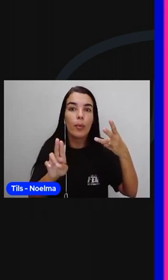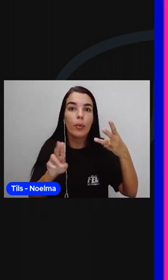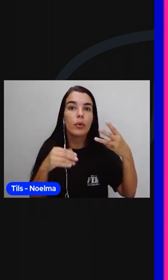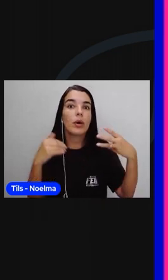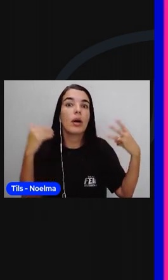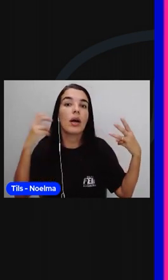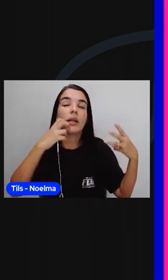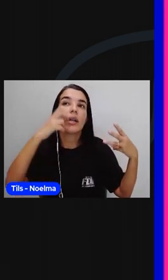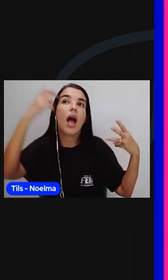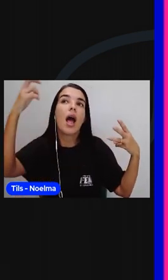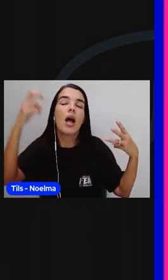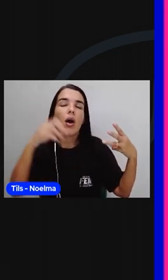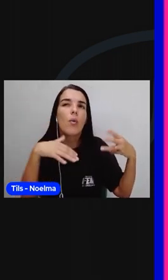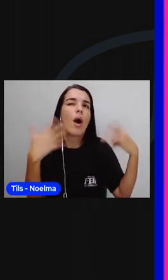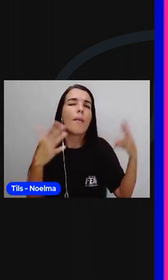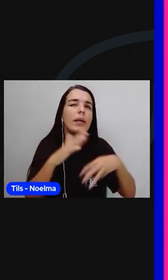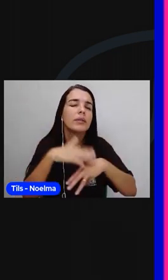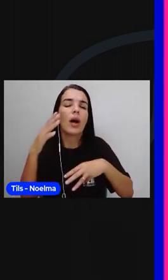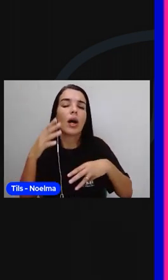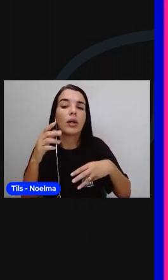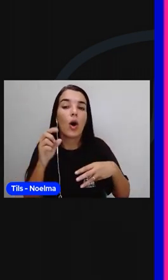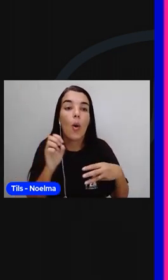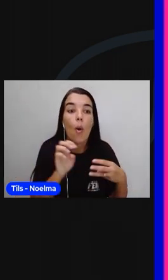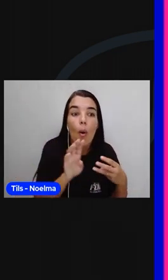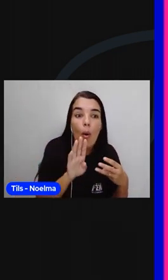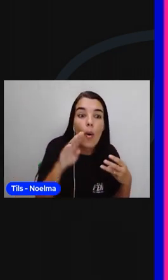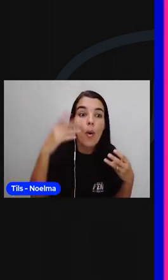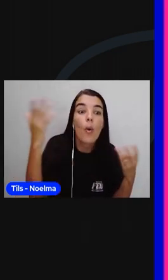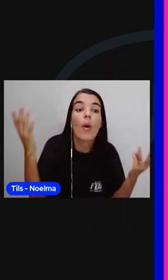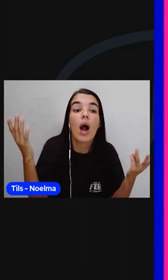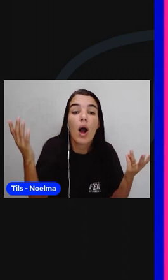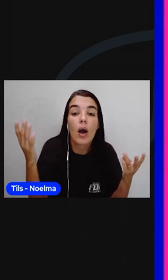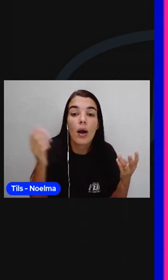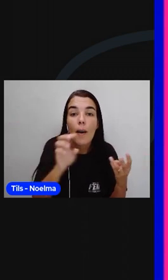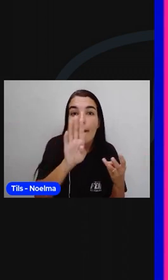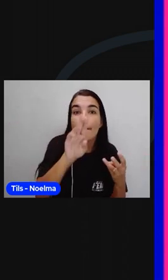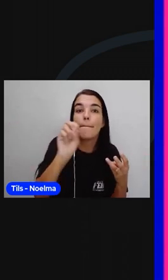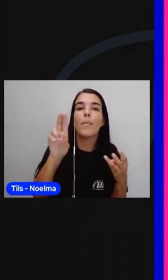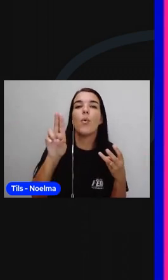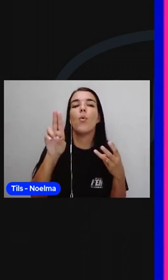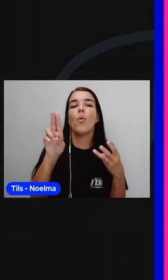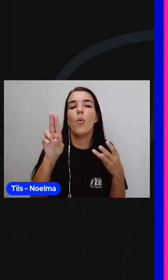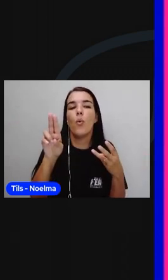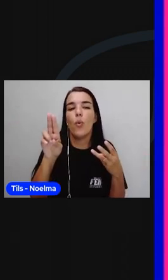Urubu. Qual é a mais forte? É o bu.